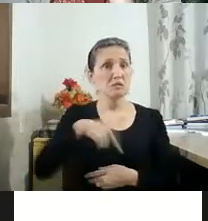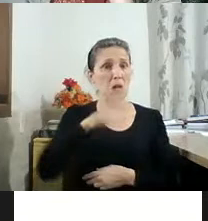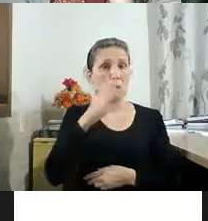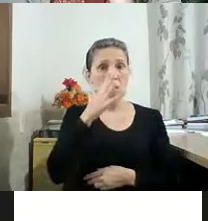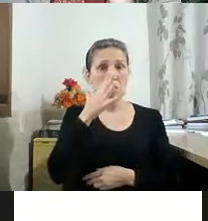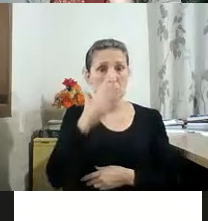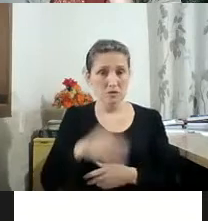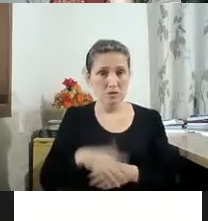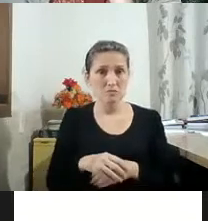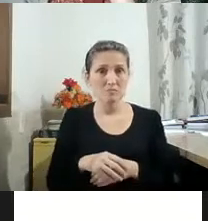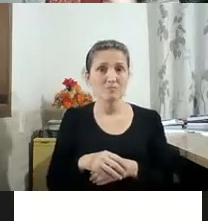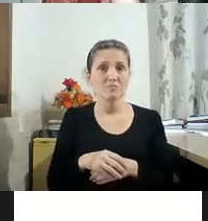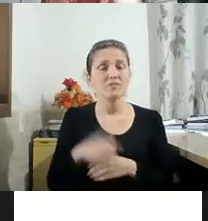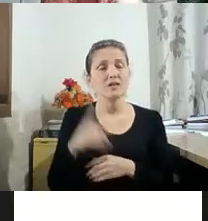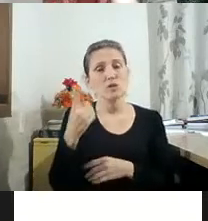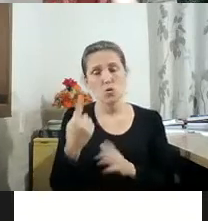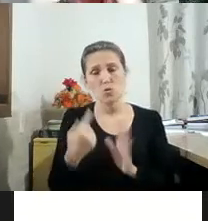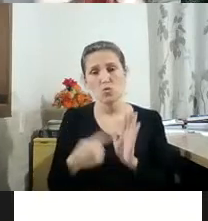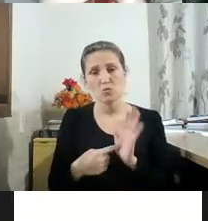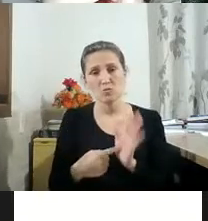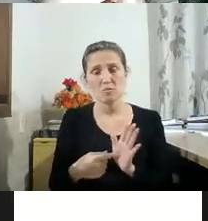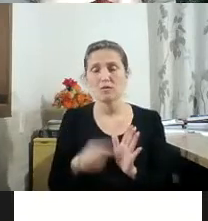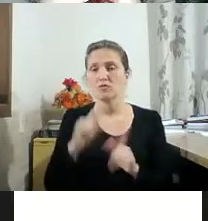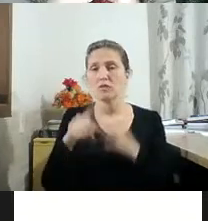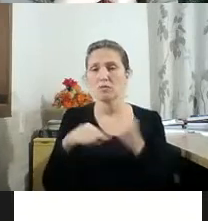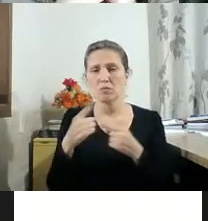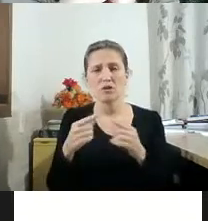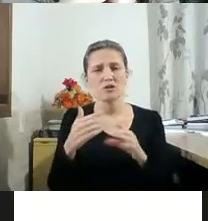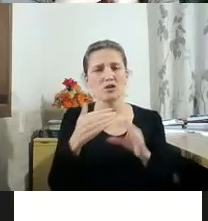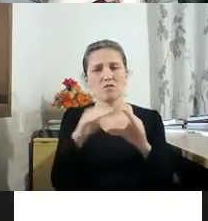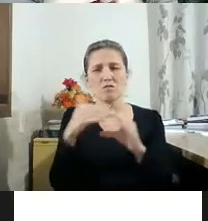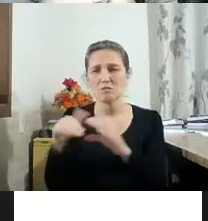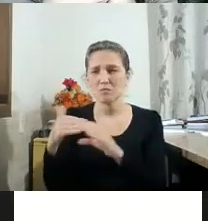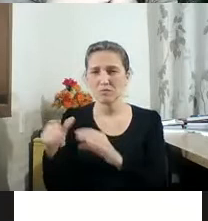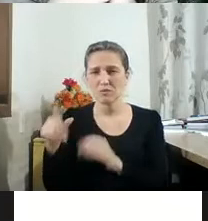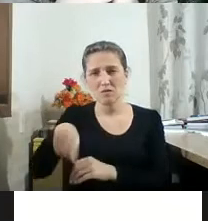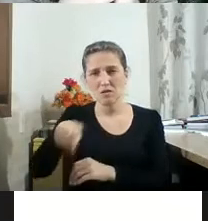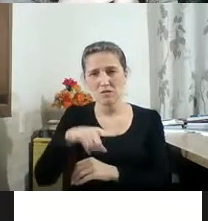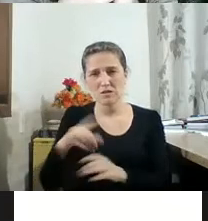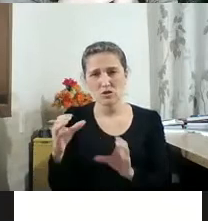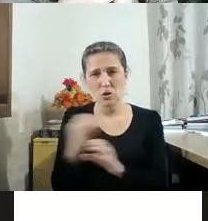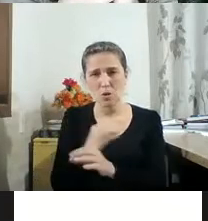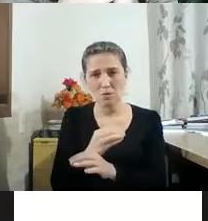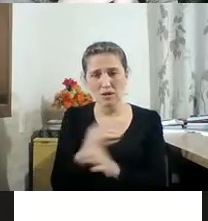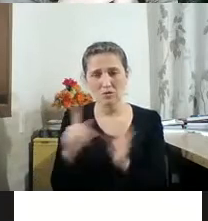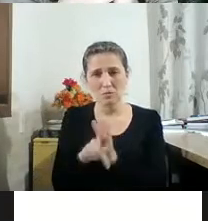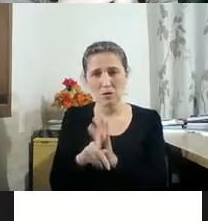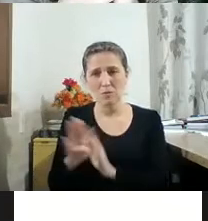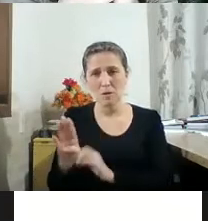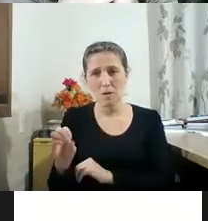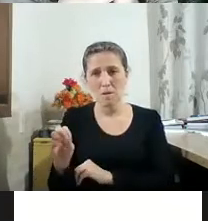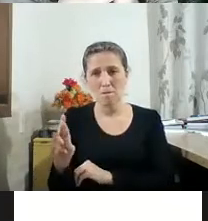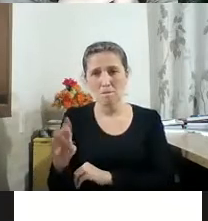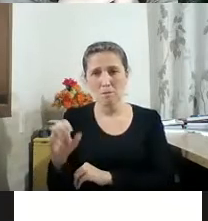é um dos depoimentos. Depois a gente vai encaminhar todos os depoimentos por completo para o Boris. Aqui a gente fez alguns portes.